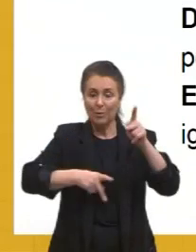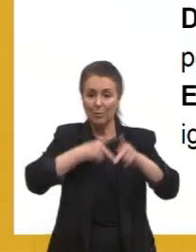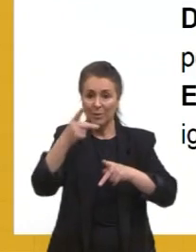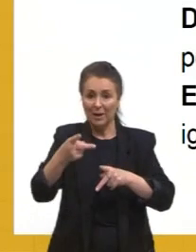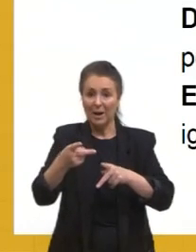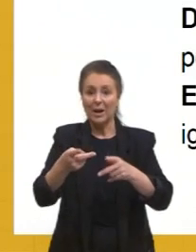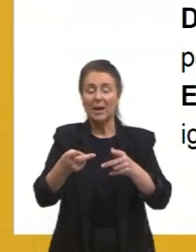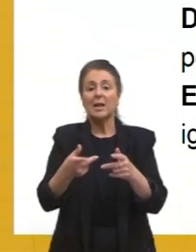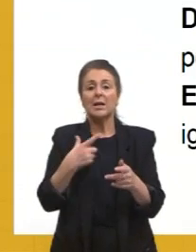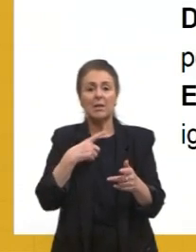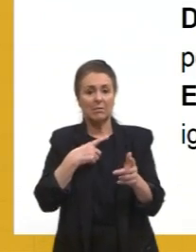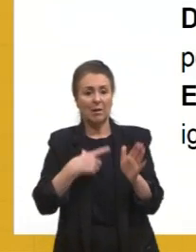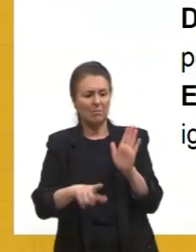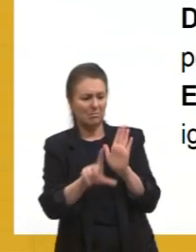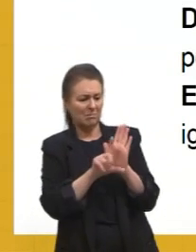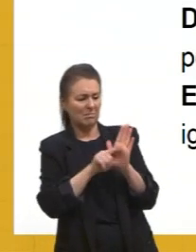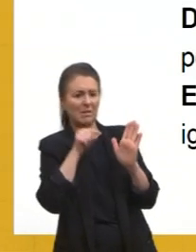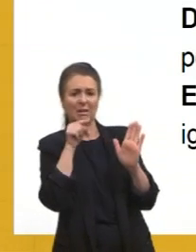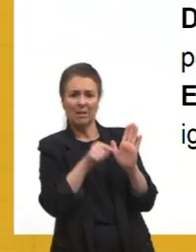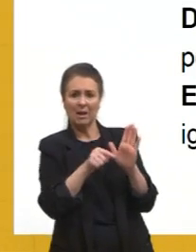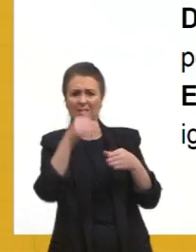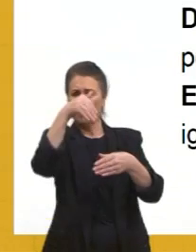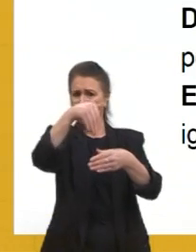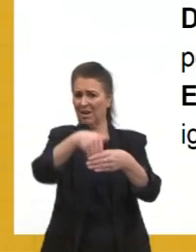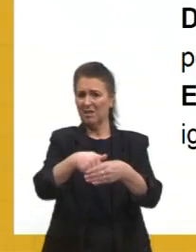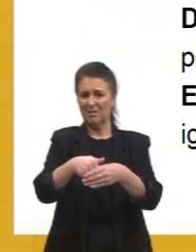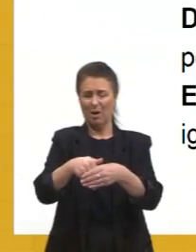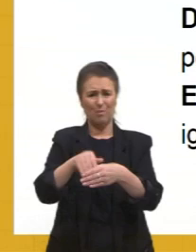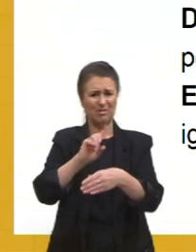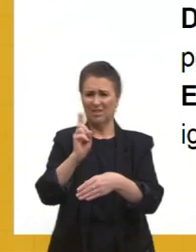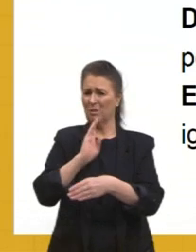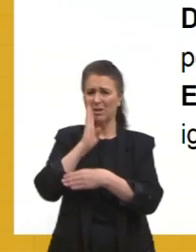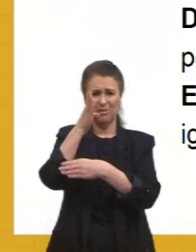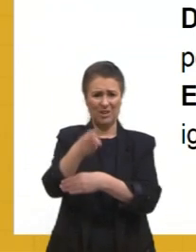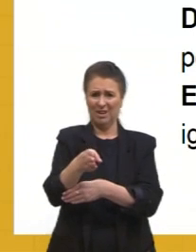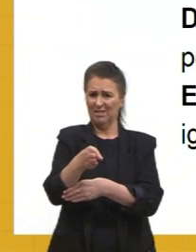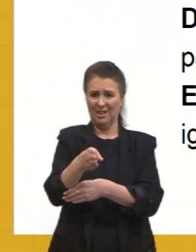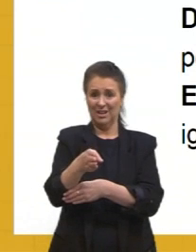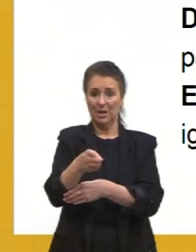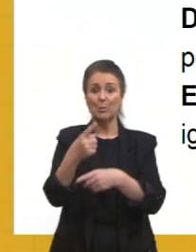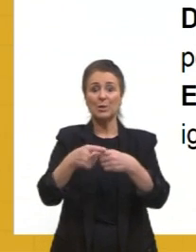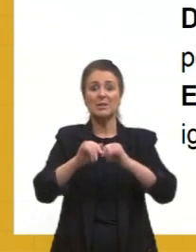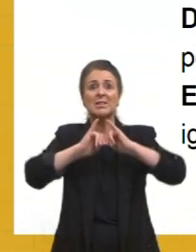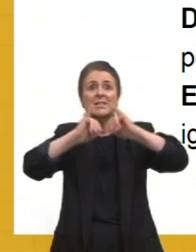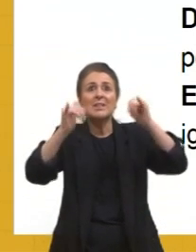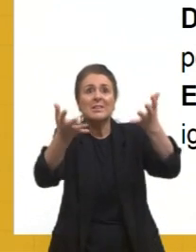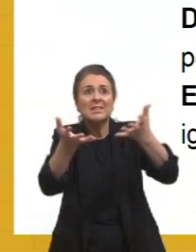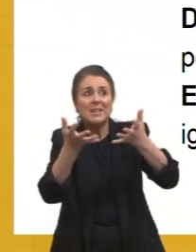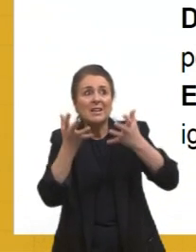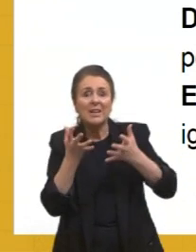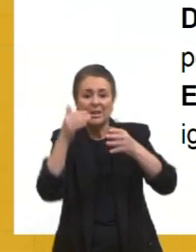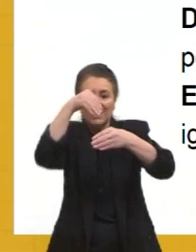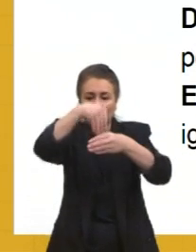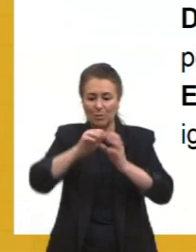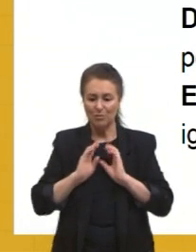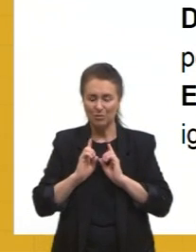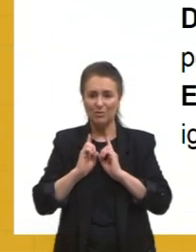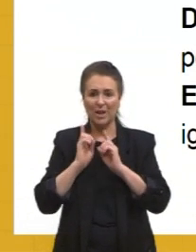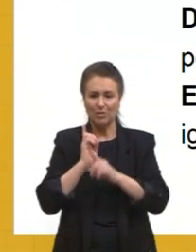legitimidade das eleições indiretas no país. Por isso que eles diziam que queriam diretas já. Não queriam mais eleições